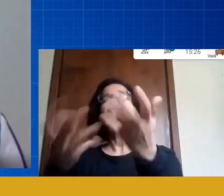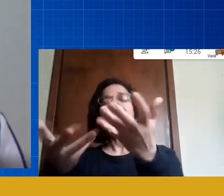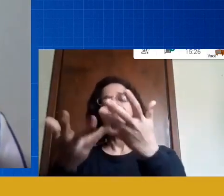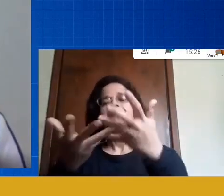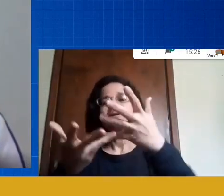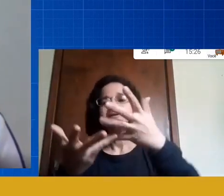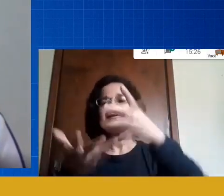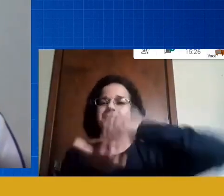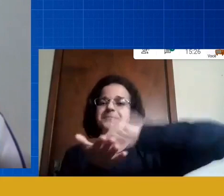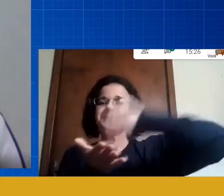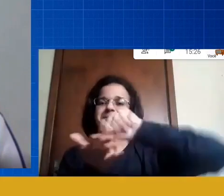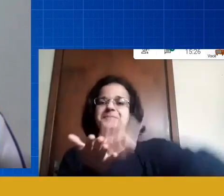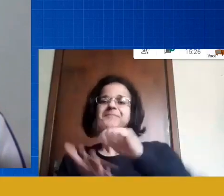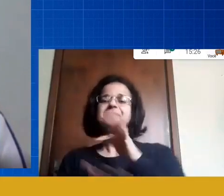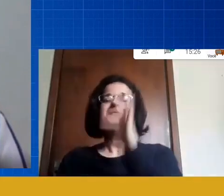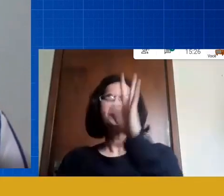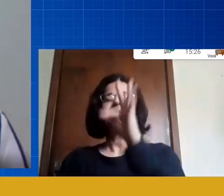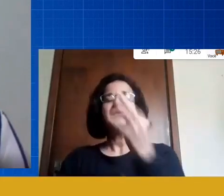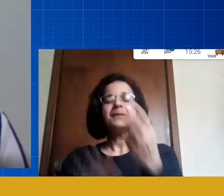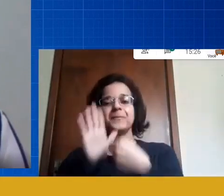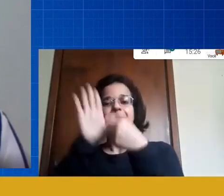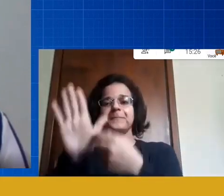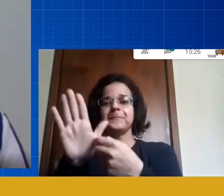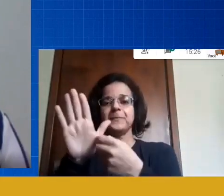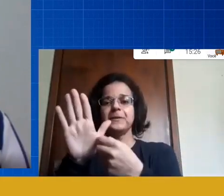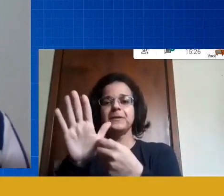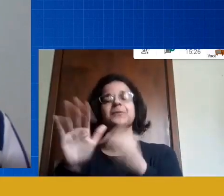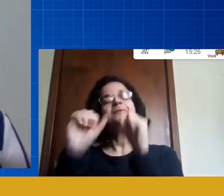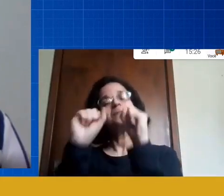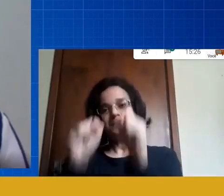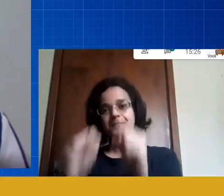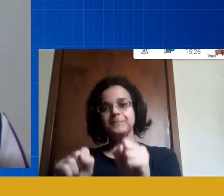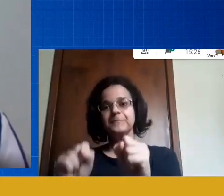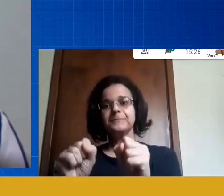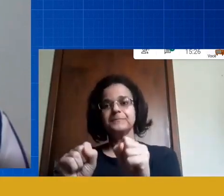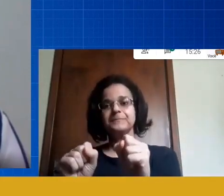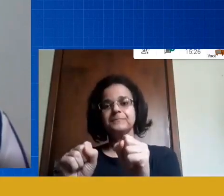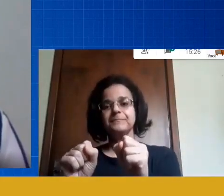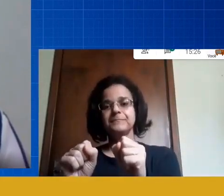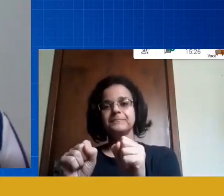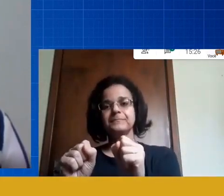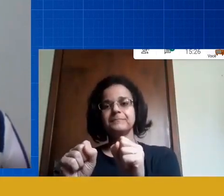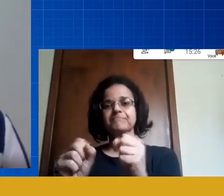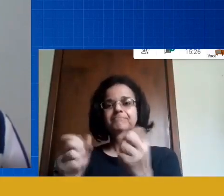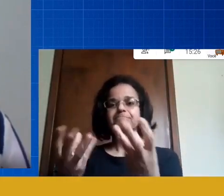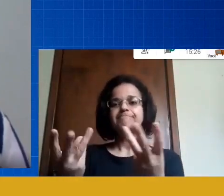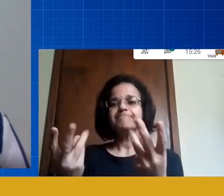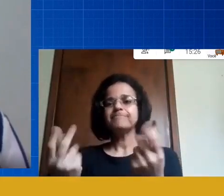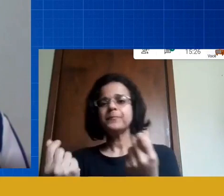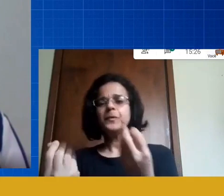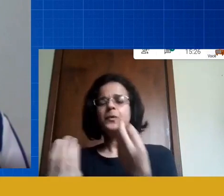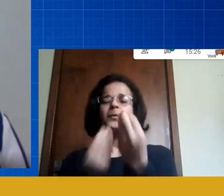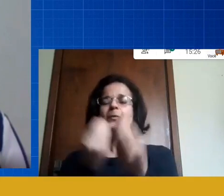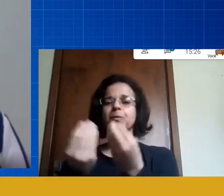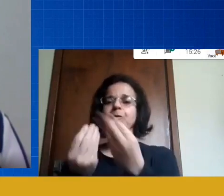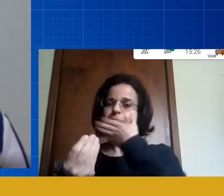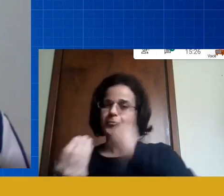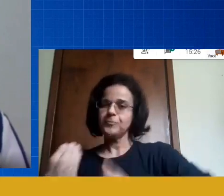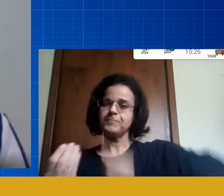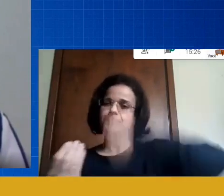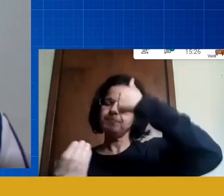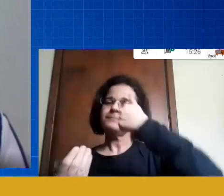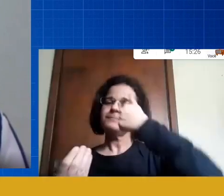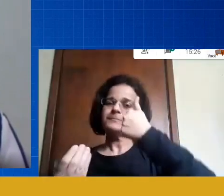apresentar essas que sejam mais possíveis seja de forma assim o melhor possível que seja